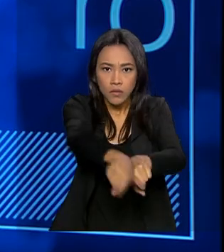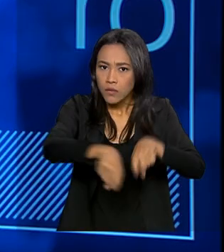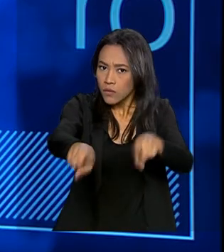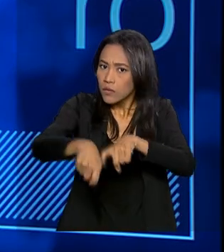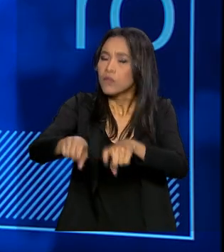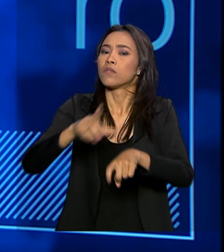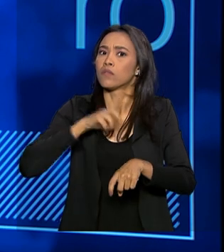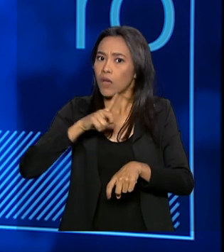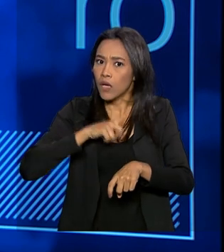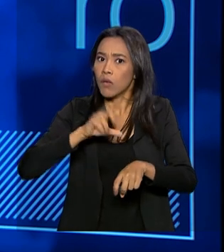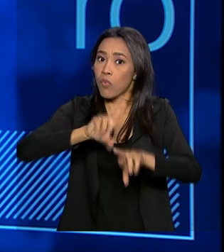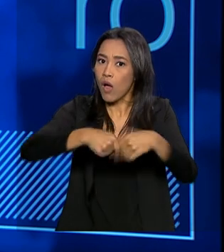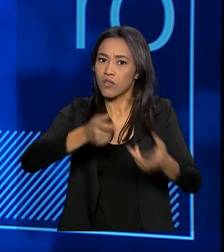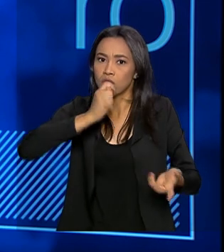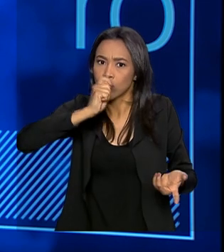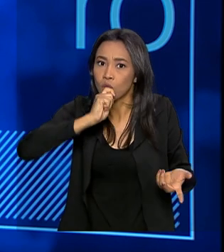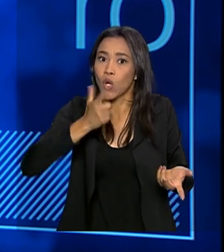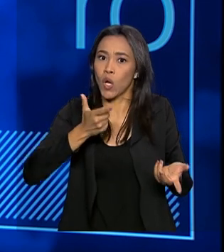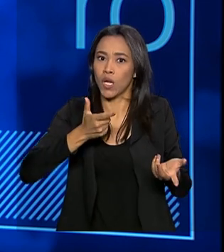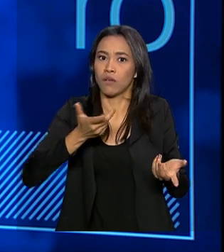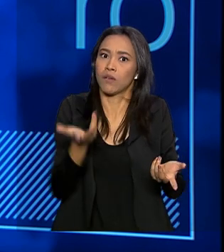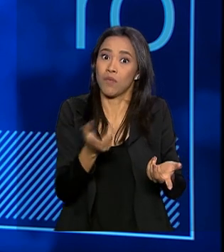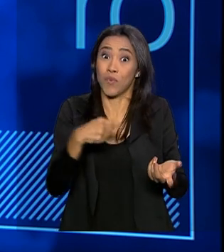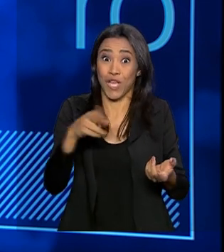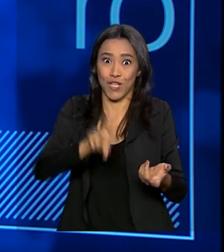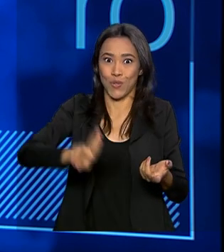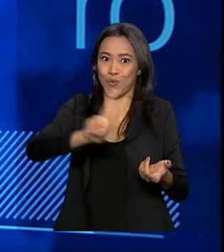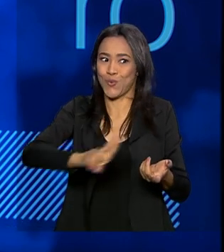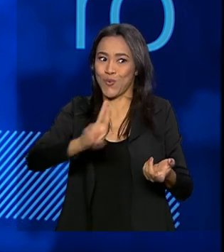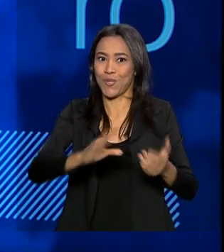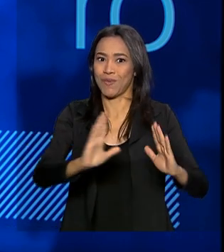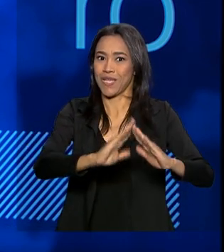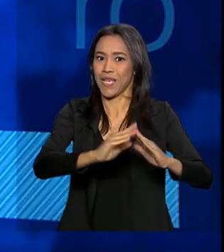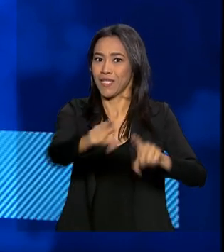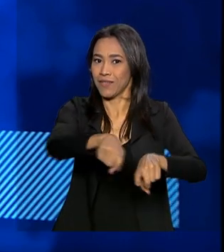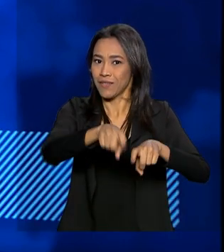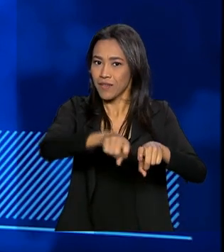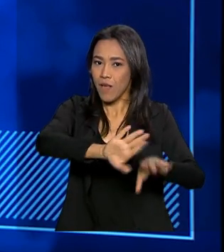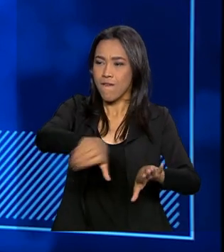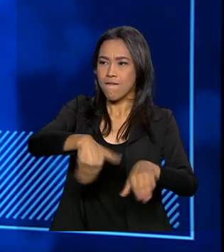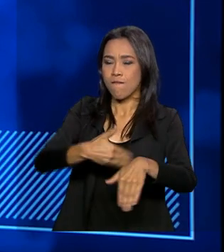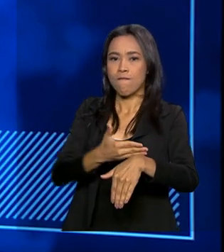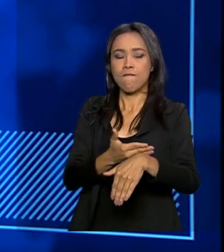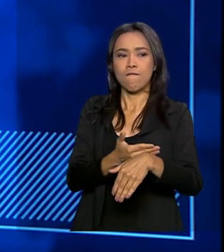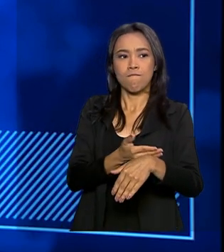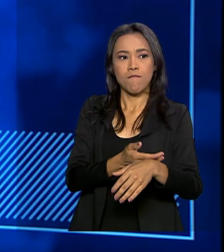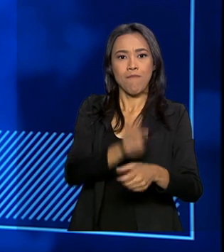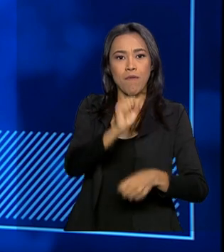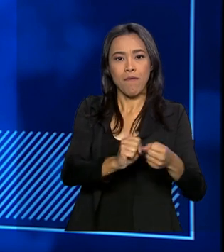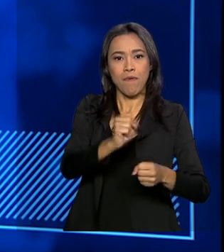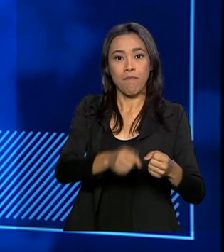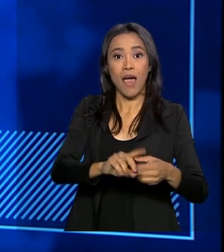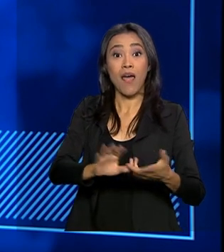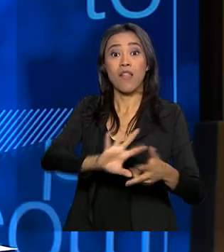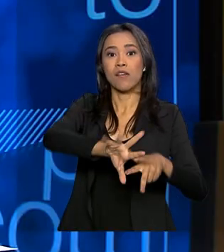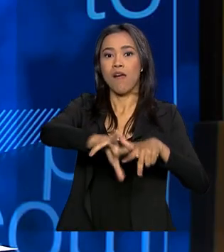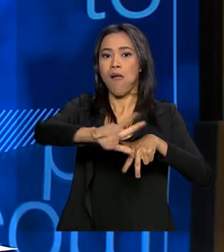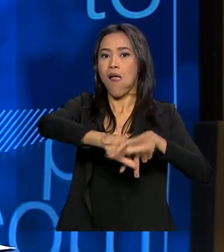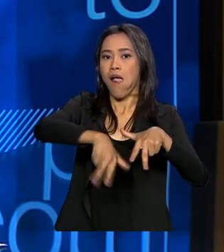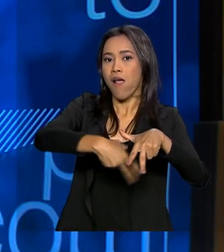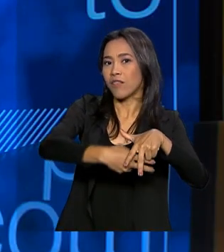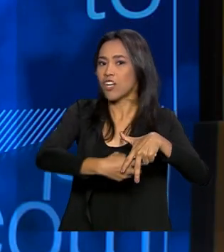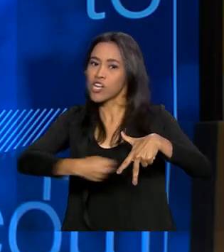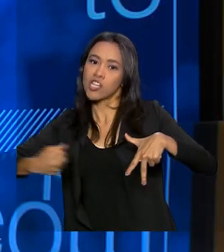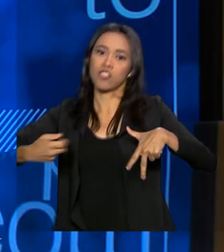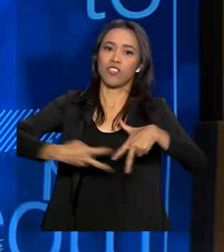tráfico, de contrabandistas, porque eles usam os imóveis para produzir, mas para lavagem de dinheiro. E